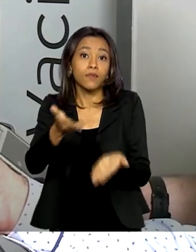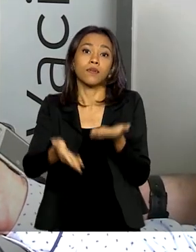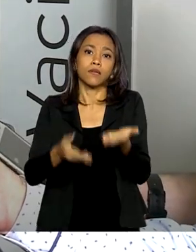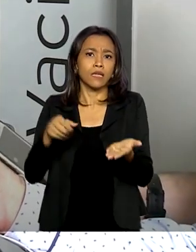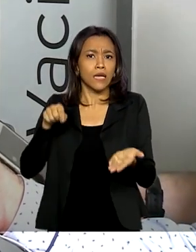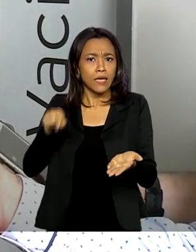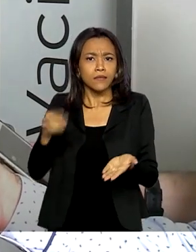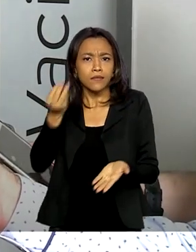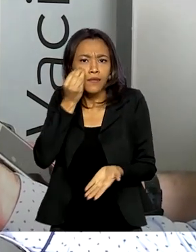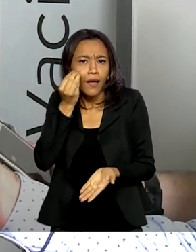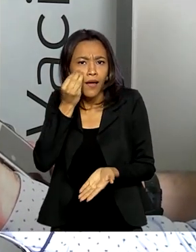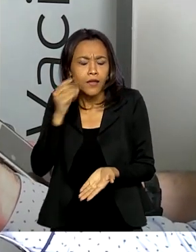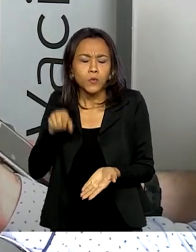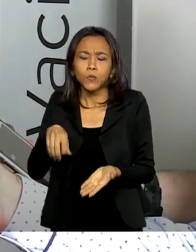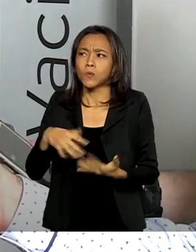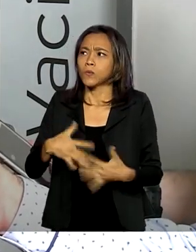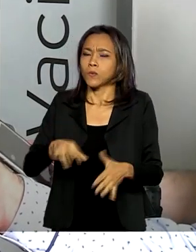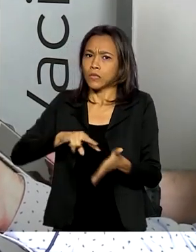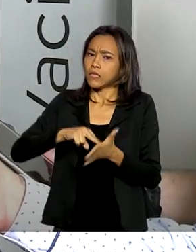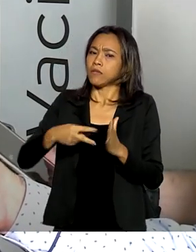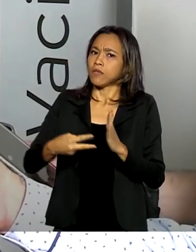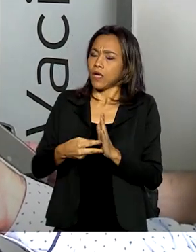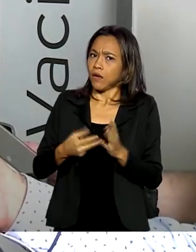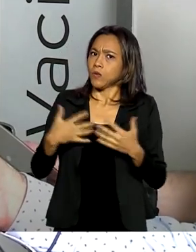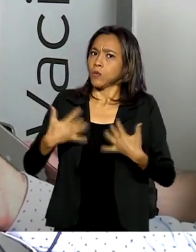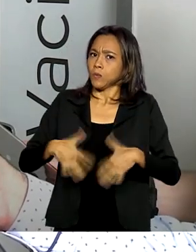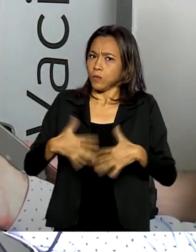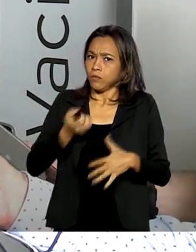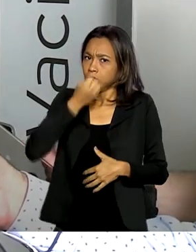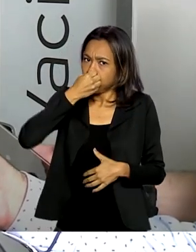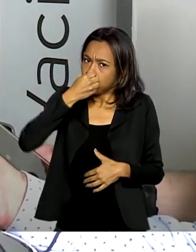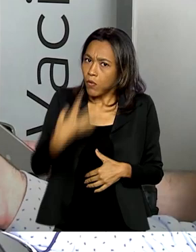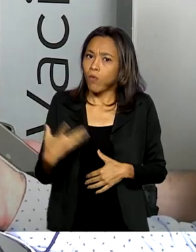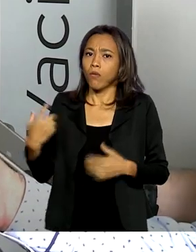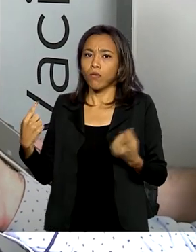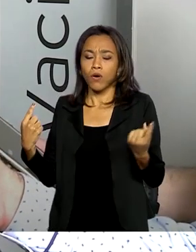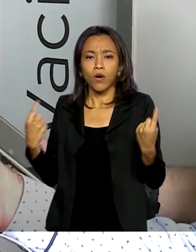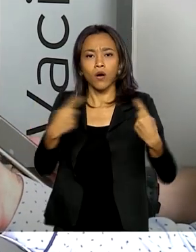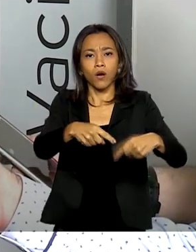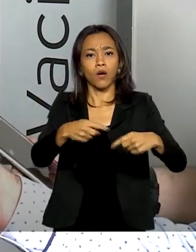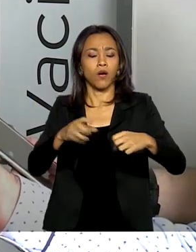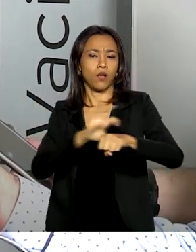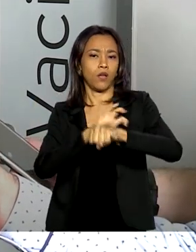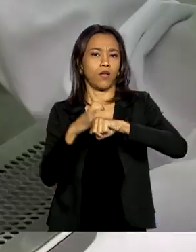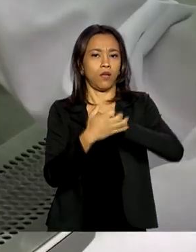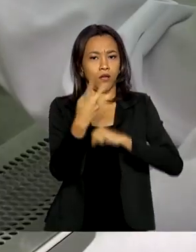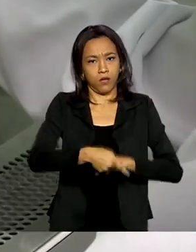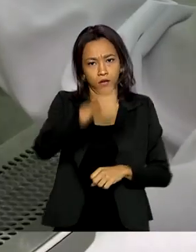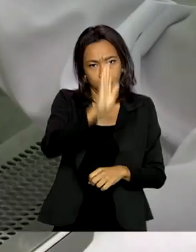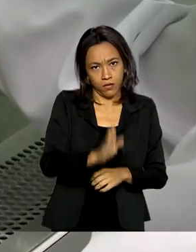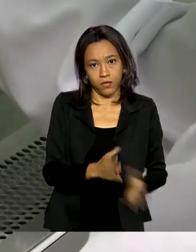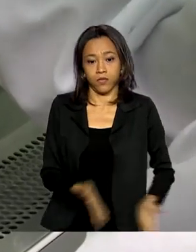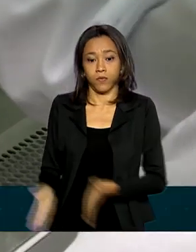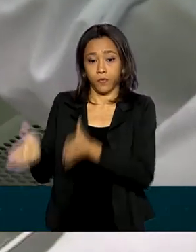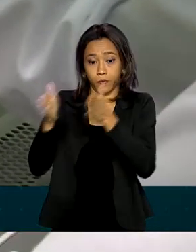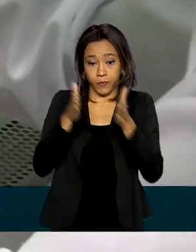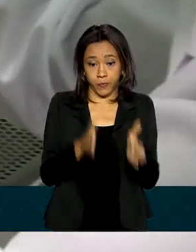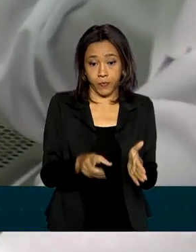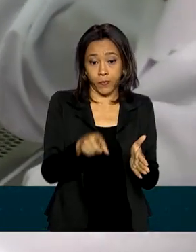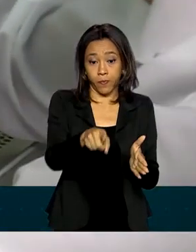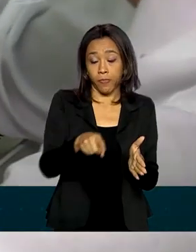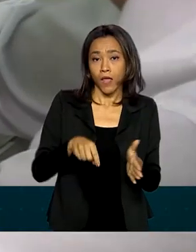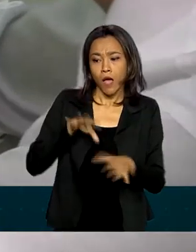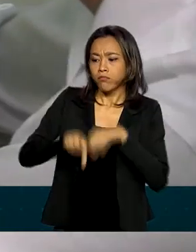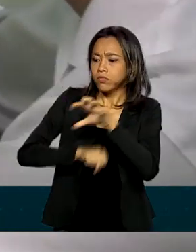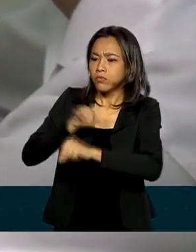nenhuma, vai ter um significado ou fazer uma diferença muito grande no combate do coronavírus aqui no Brasil. Buscando as mais recentes